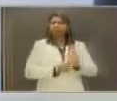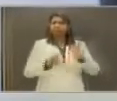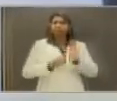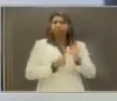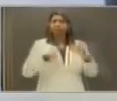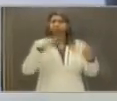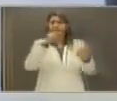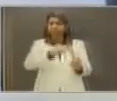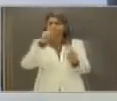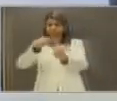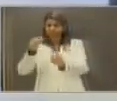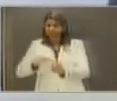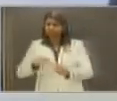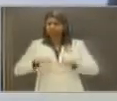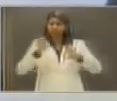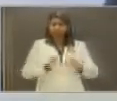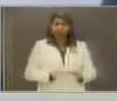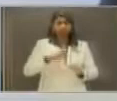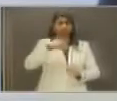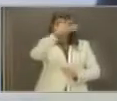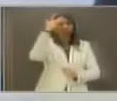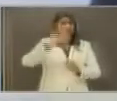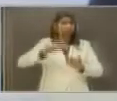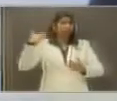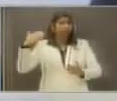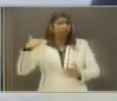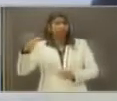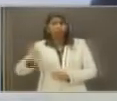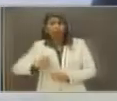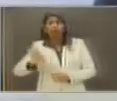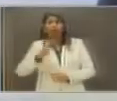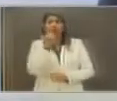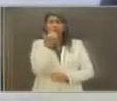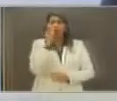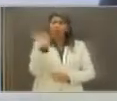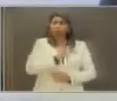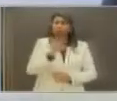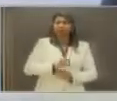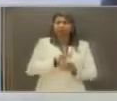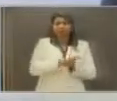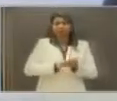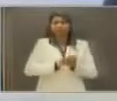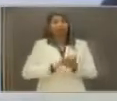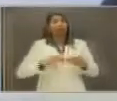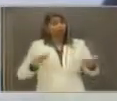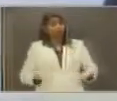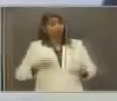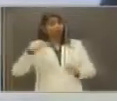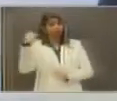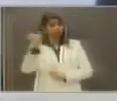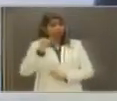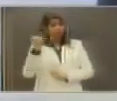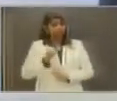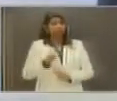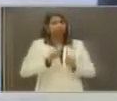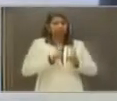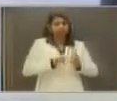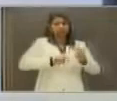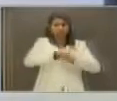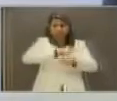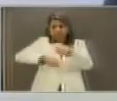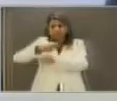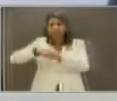tirando as pessoas de condições de que não tinha segurança alimentar. E isso passa a ser algo importante, inclusive mexendo com a economia dos pequenos